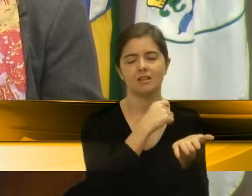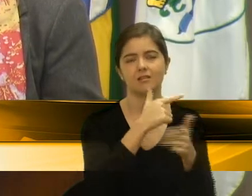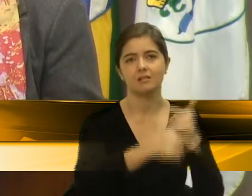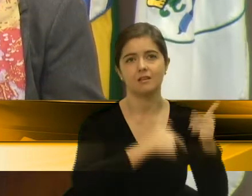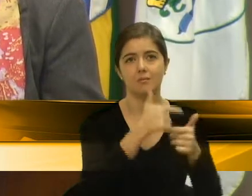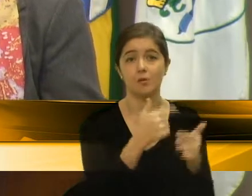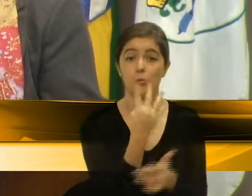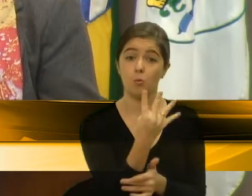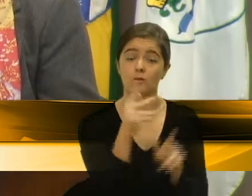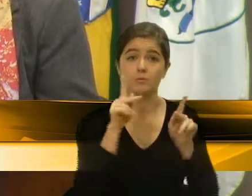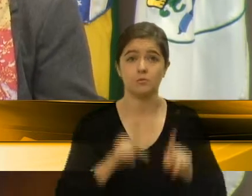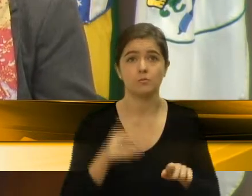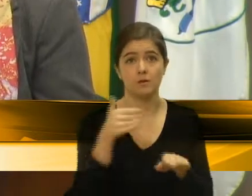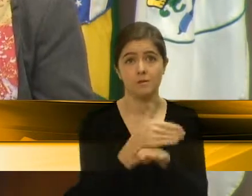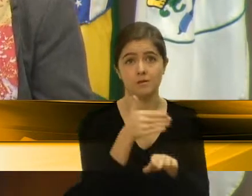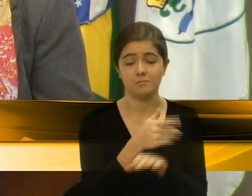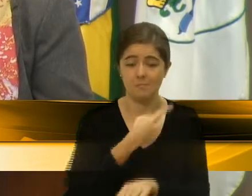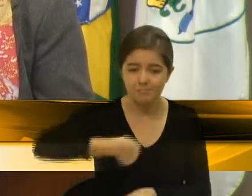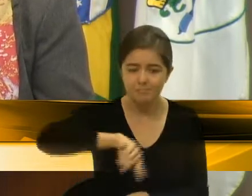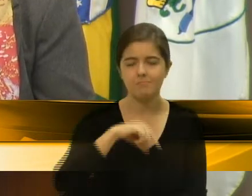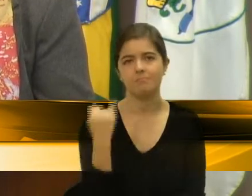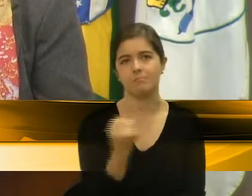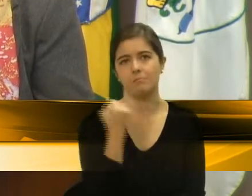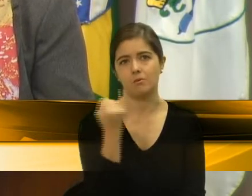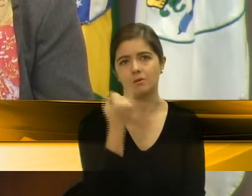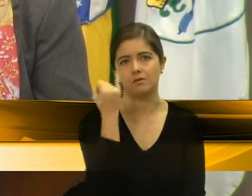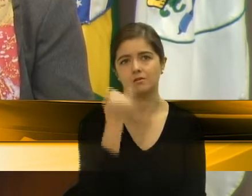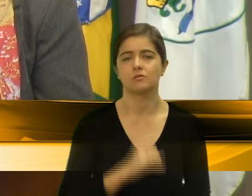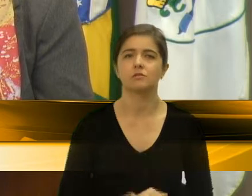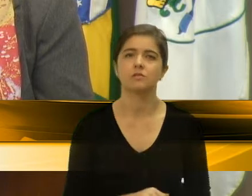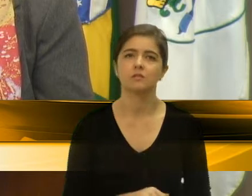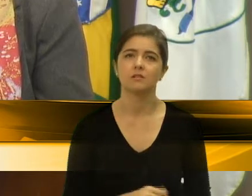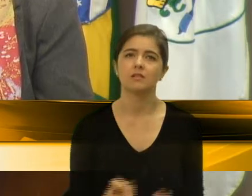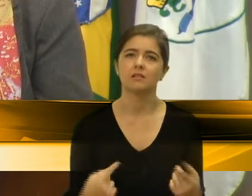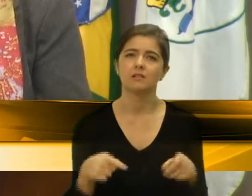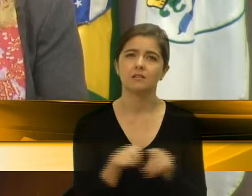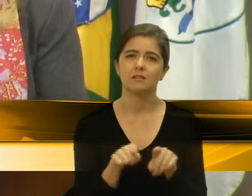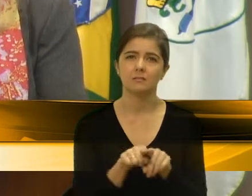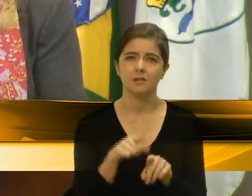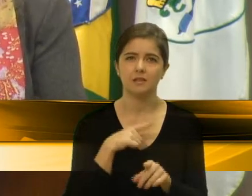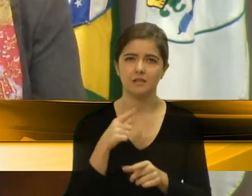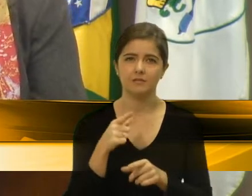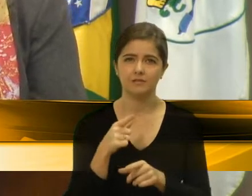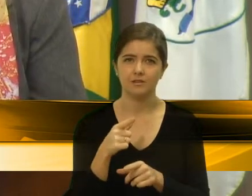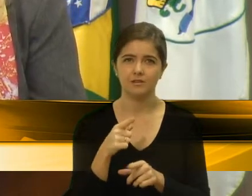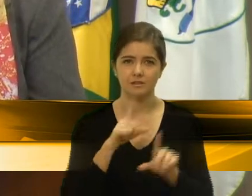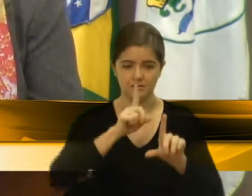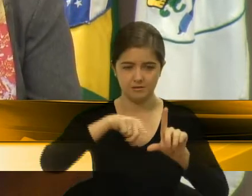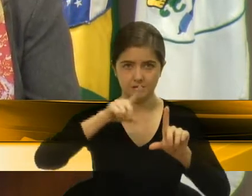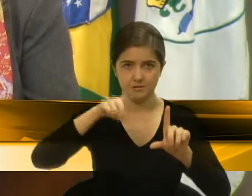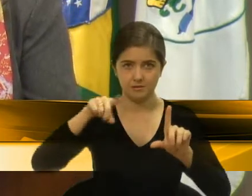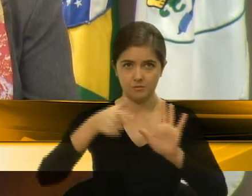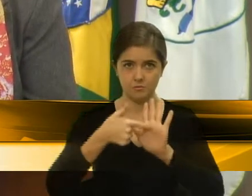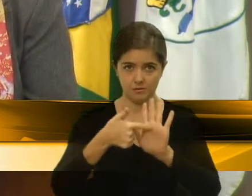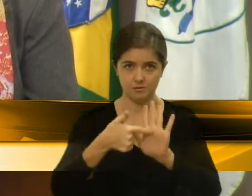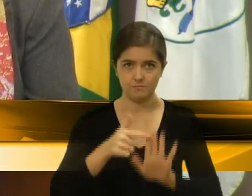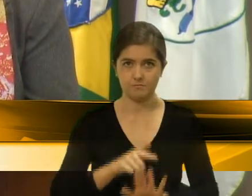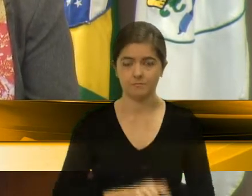pessoas. Então, isso, para nós, é muito importante. Aí nós temos alguns números... Estou finalizando, tá? Já deu.